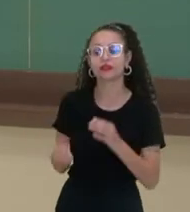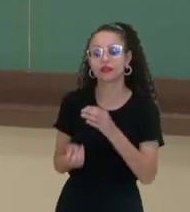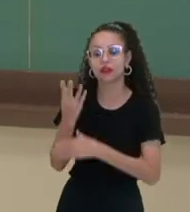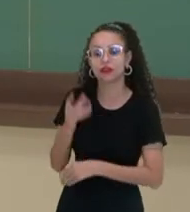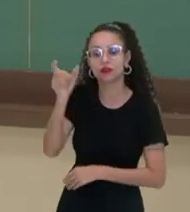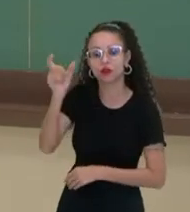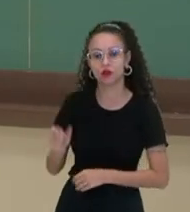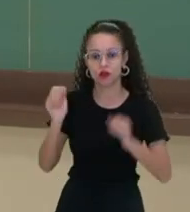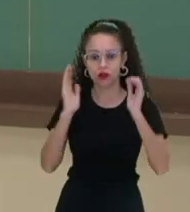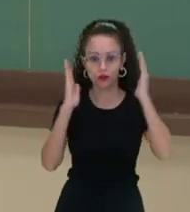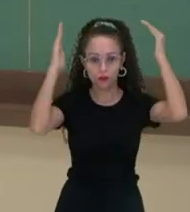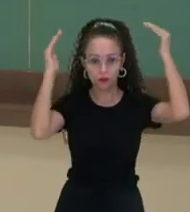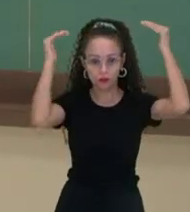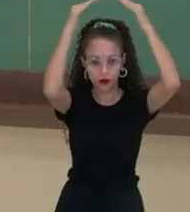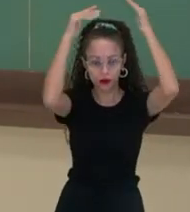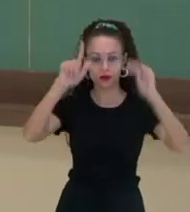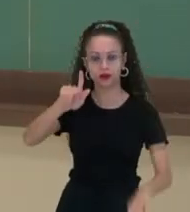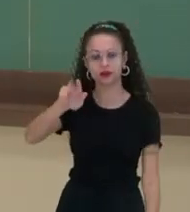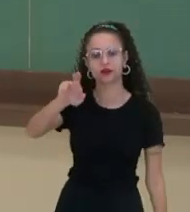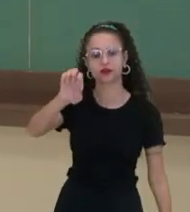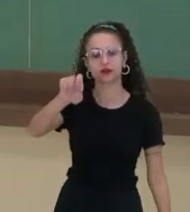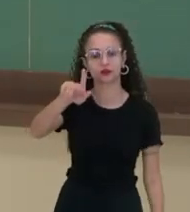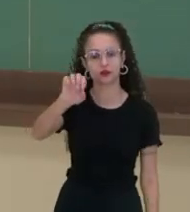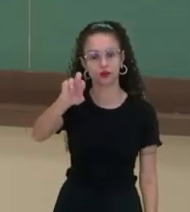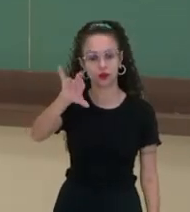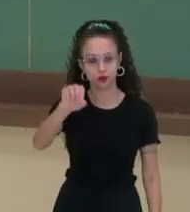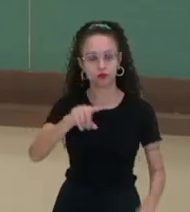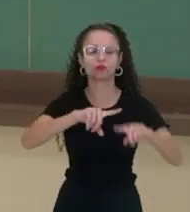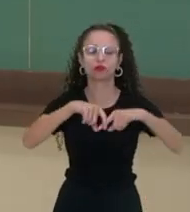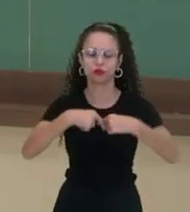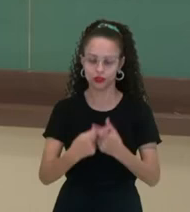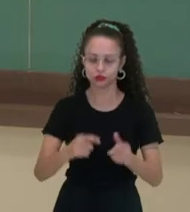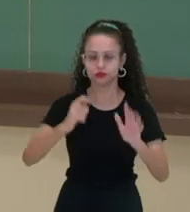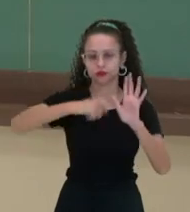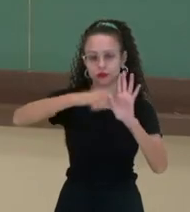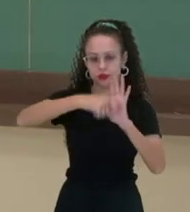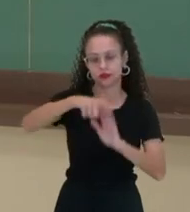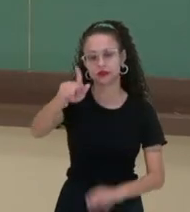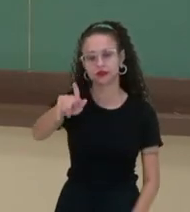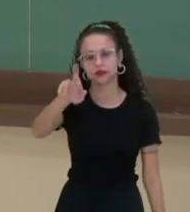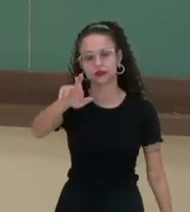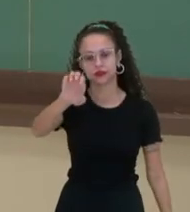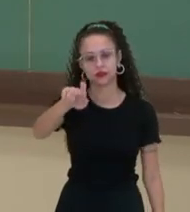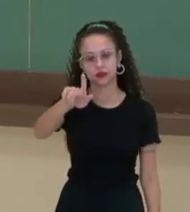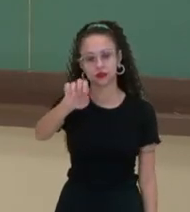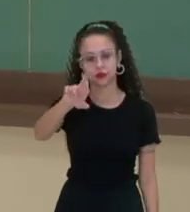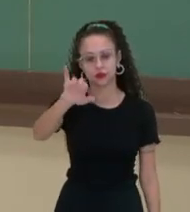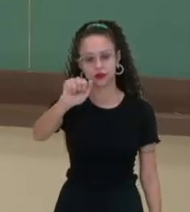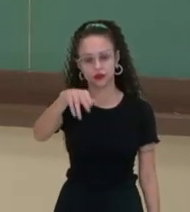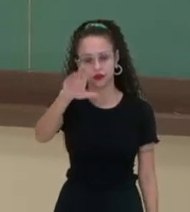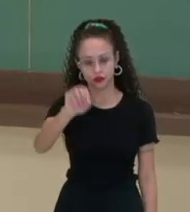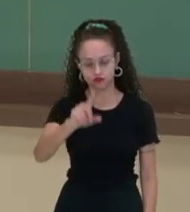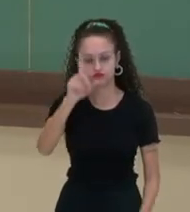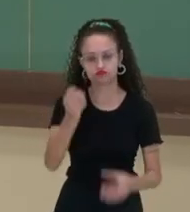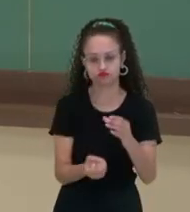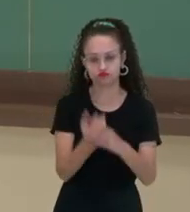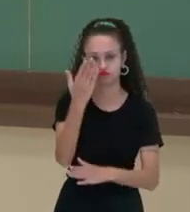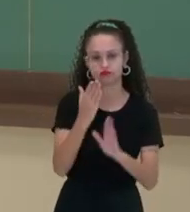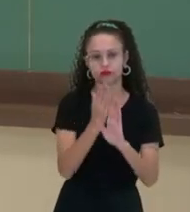é chamado de calendário gregoriano. Nele foi instituído o antes e depois de Cristo, o ano 1, como marco inicial.